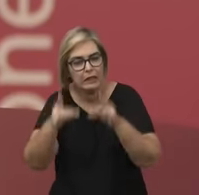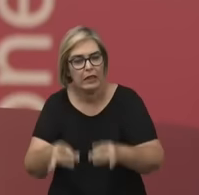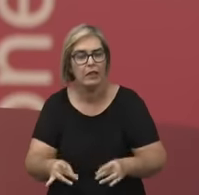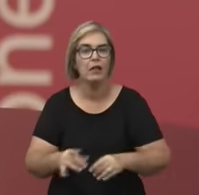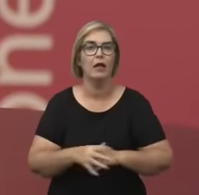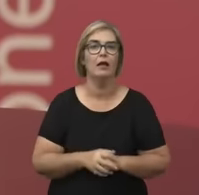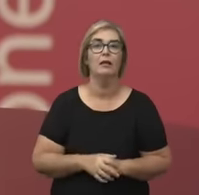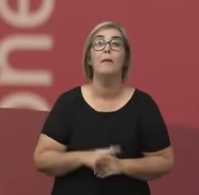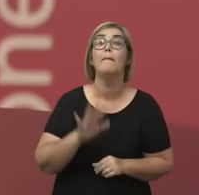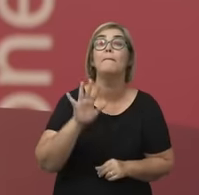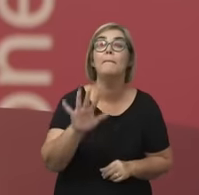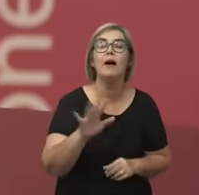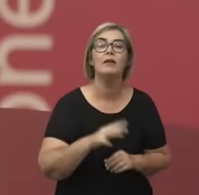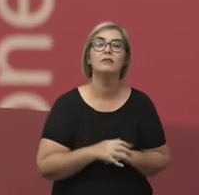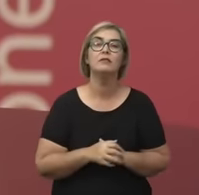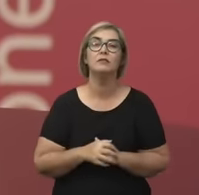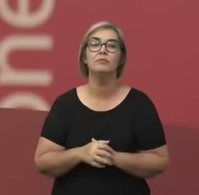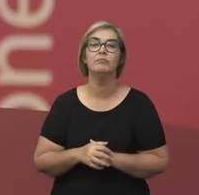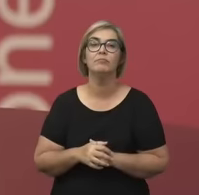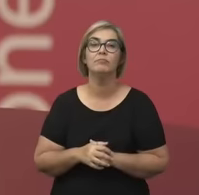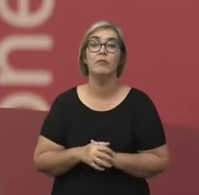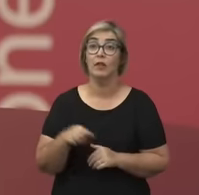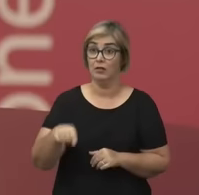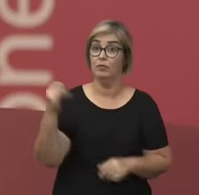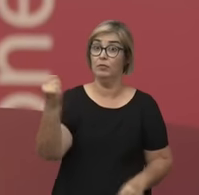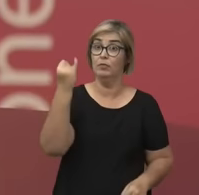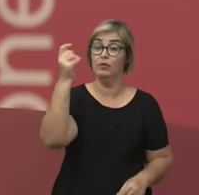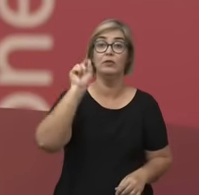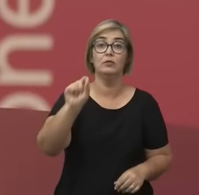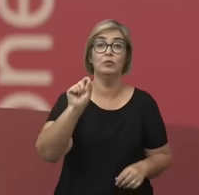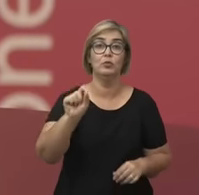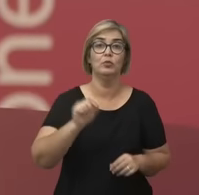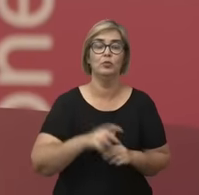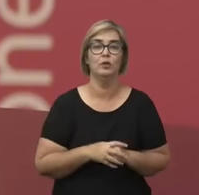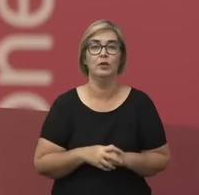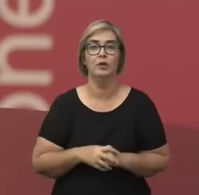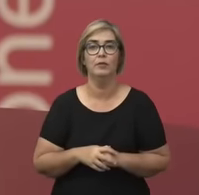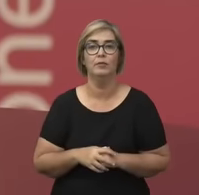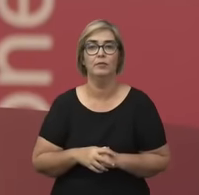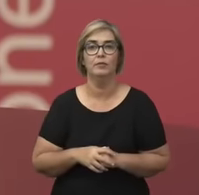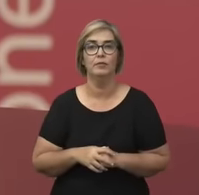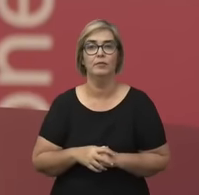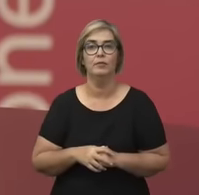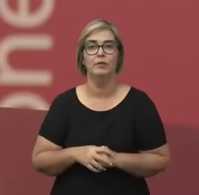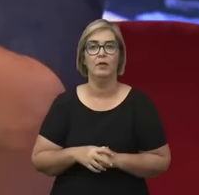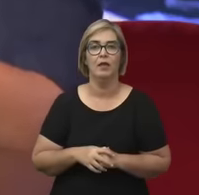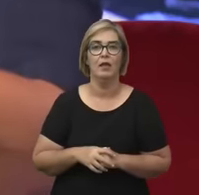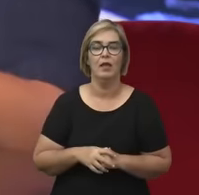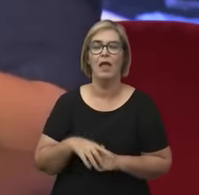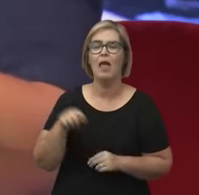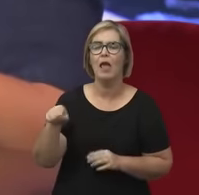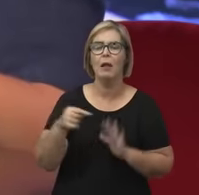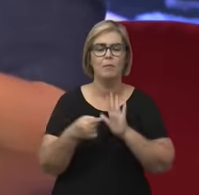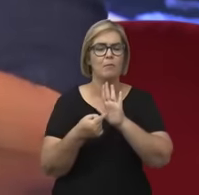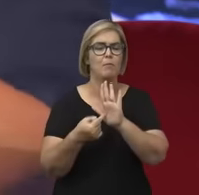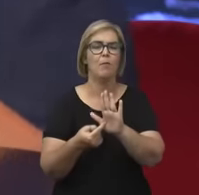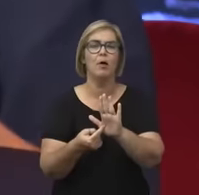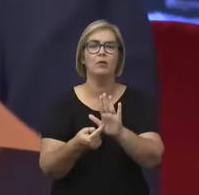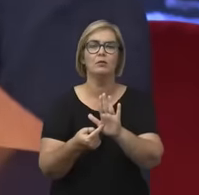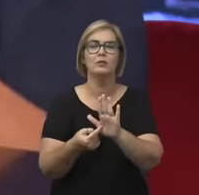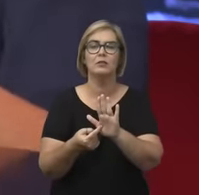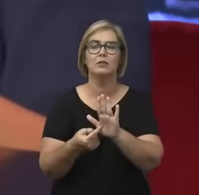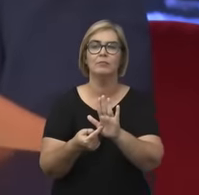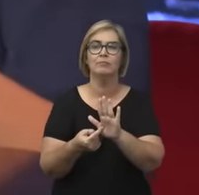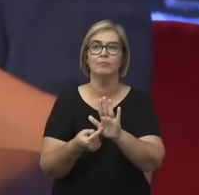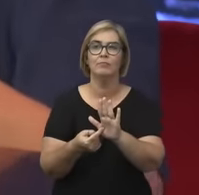Mas o importante aqui é que a Anísia Floresta mostra que o